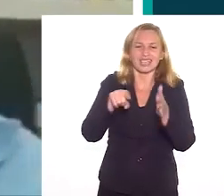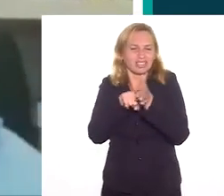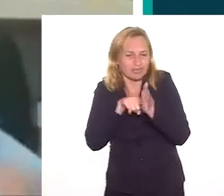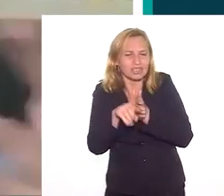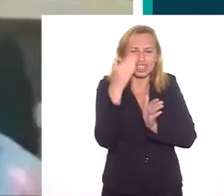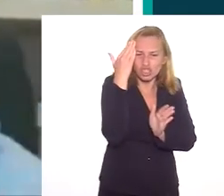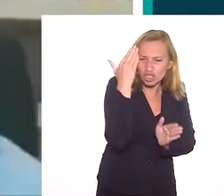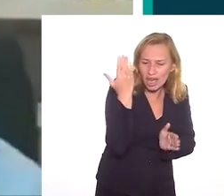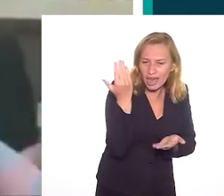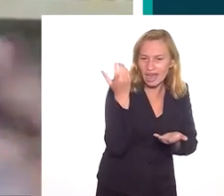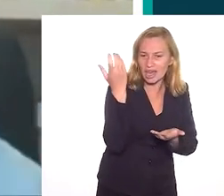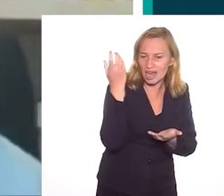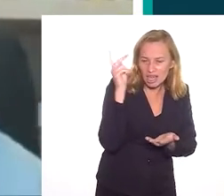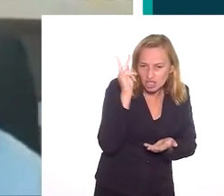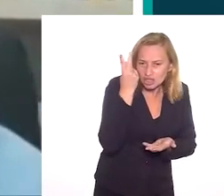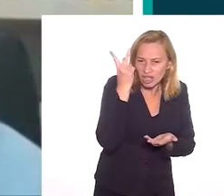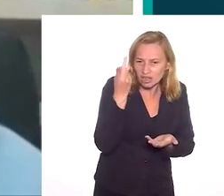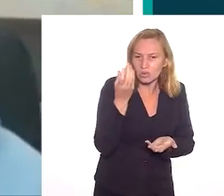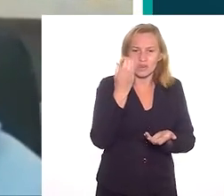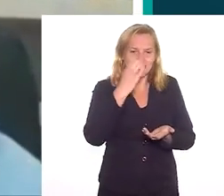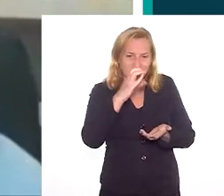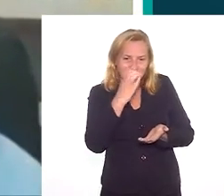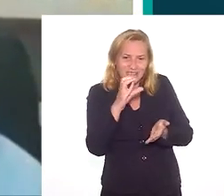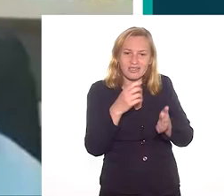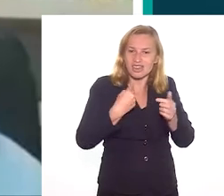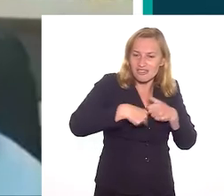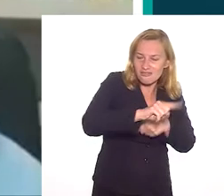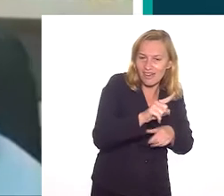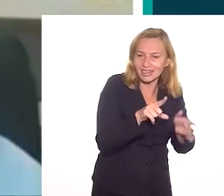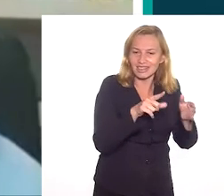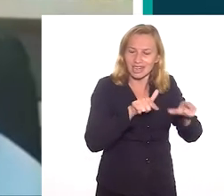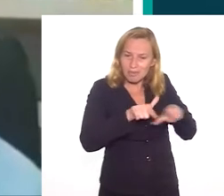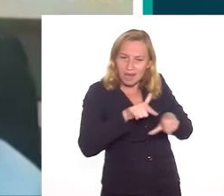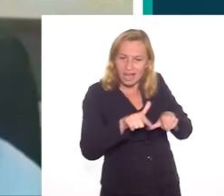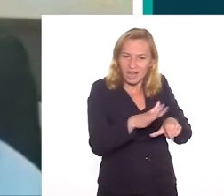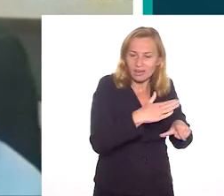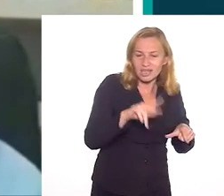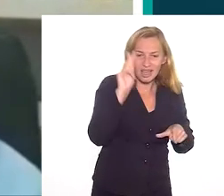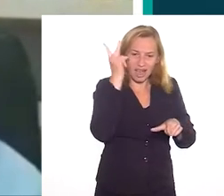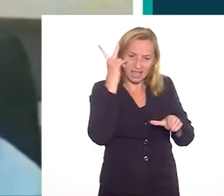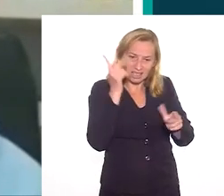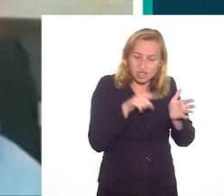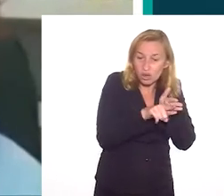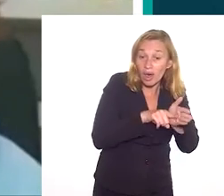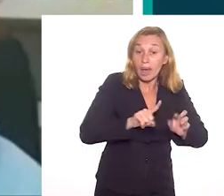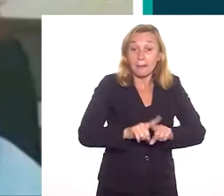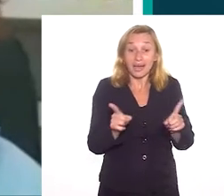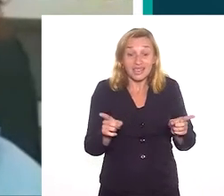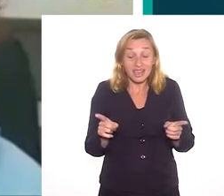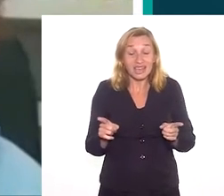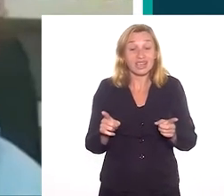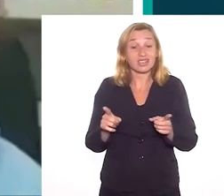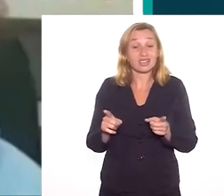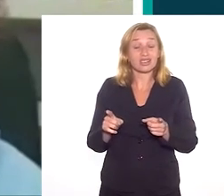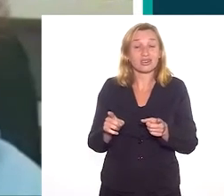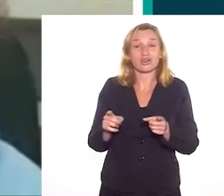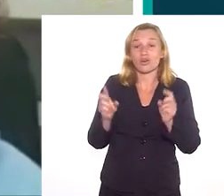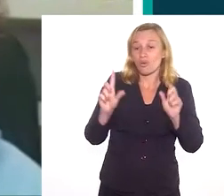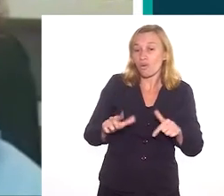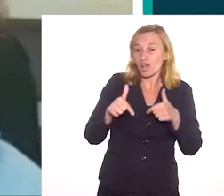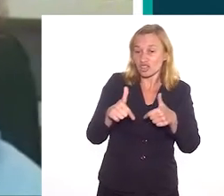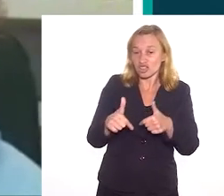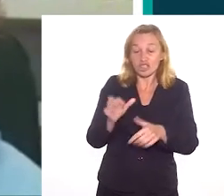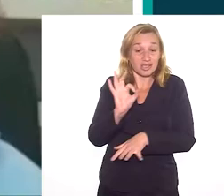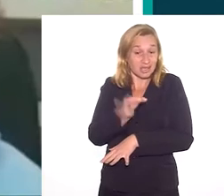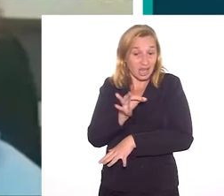indivíduo, cada historiador, cada cientista das humanidades vai trabalhar com essas fontes, mas tudo indica que era uma forma